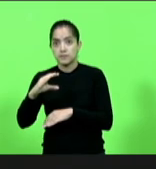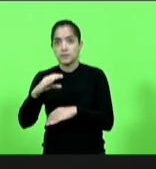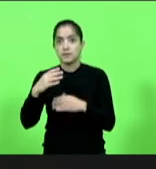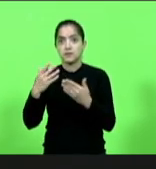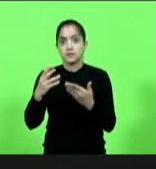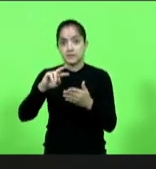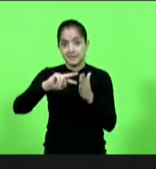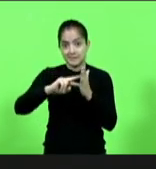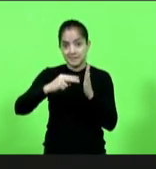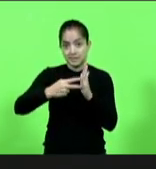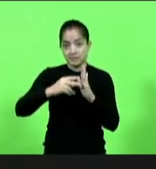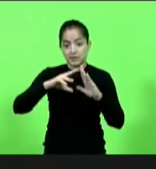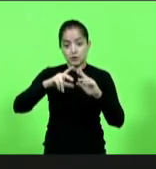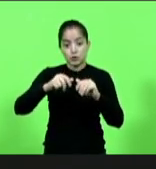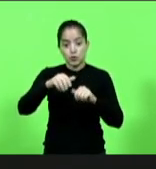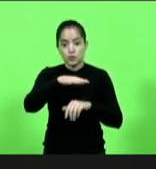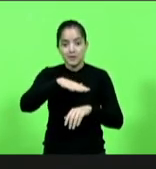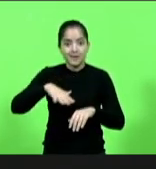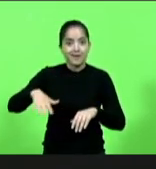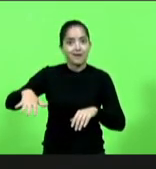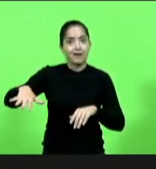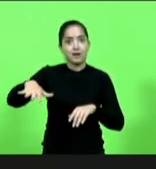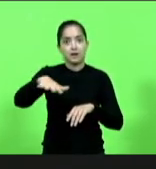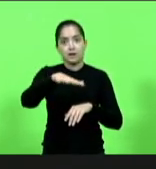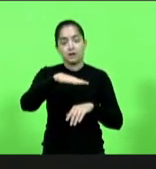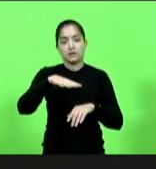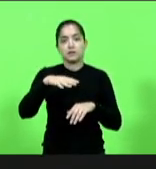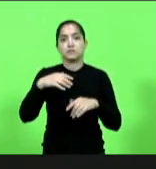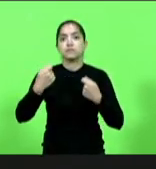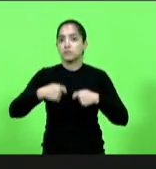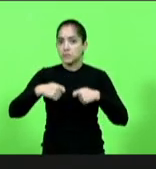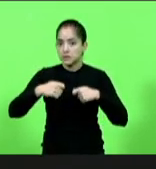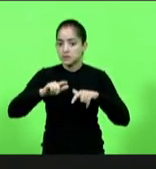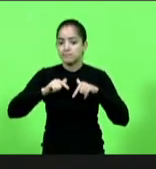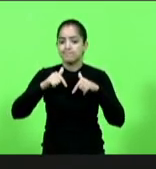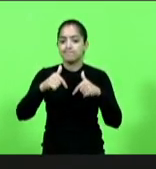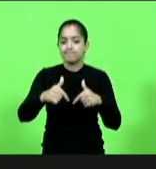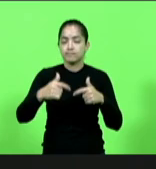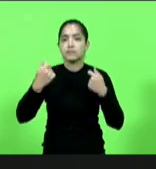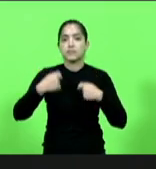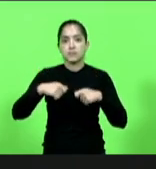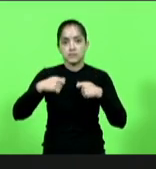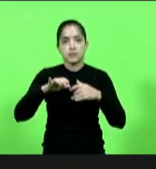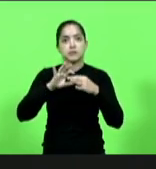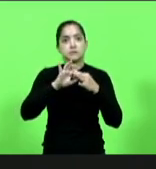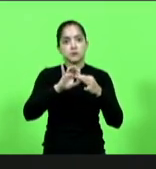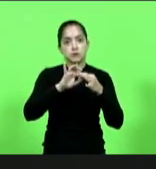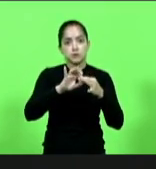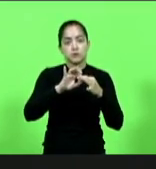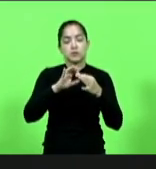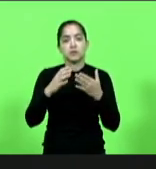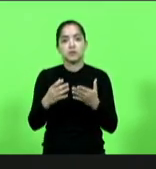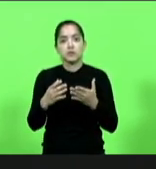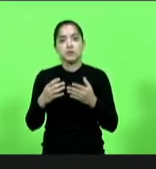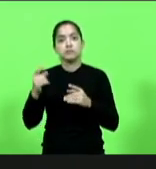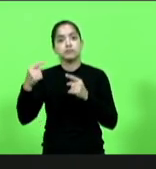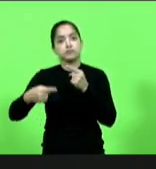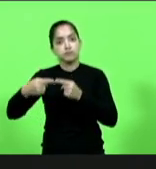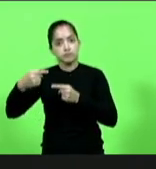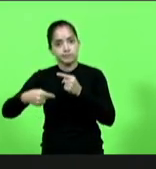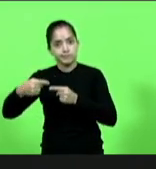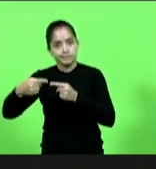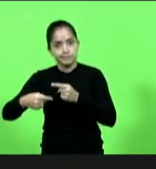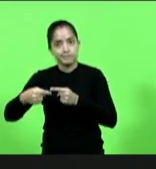todo o nosso território, exige nossa manifestação. Nós precisamos somar esforços, levando essa questão à nossa